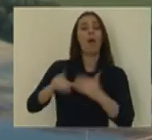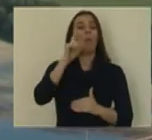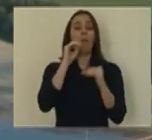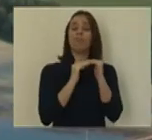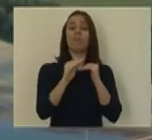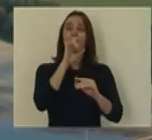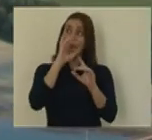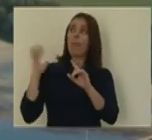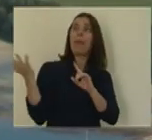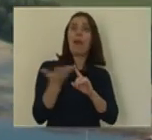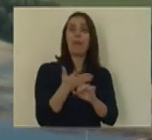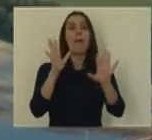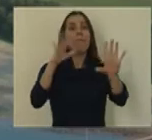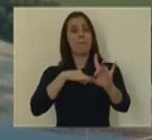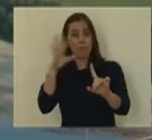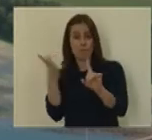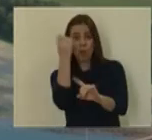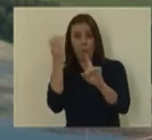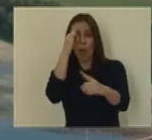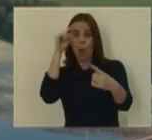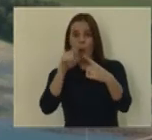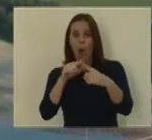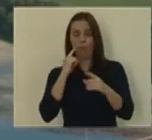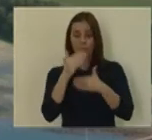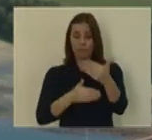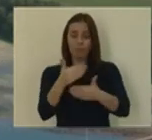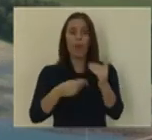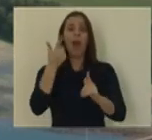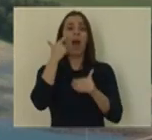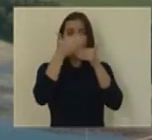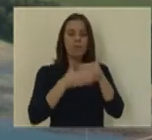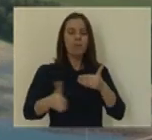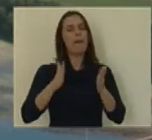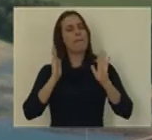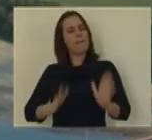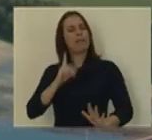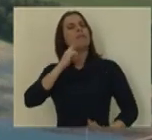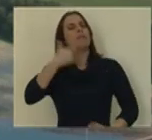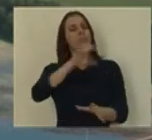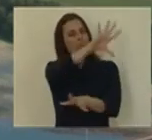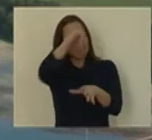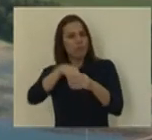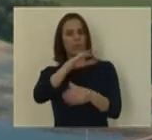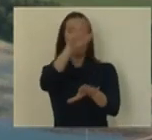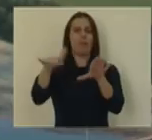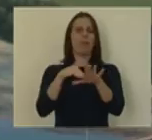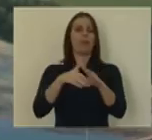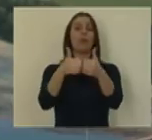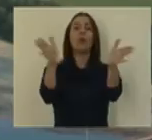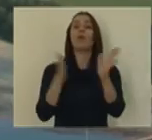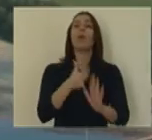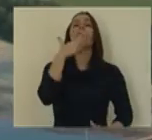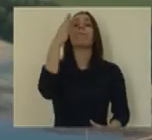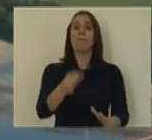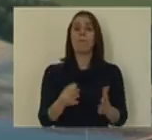sustentabilidade ambiental. Mas para atingirmos estes objetivos de forma consequente e duradoura, é fundamental o envolvimento e a participação ativa de